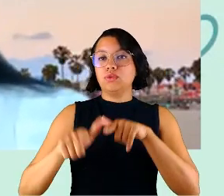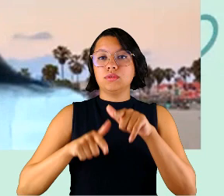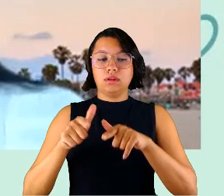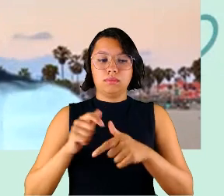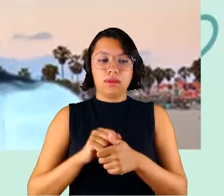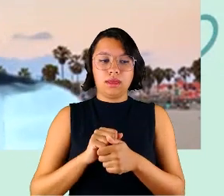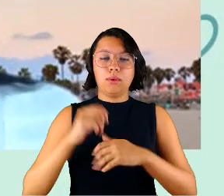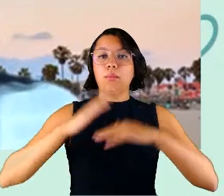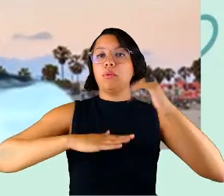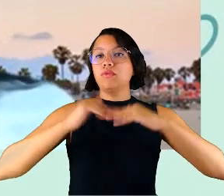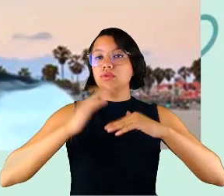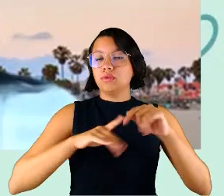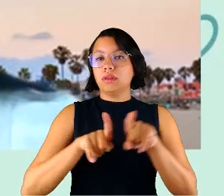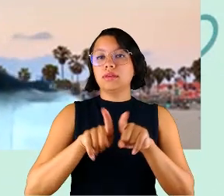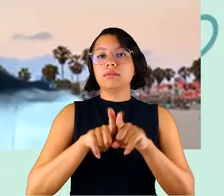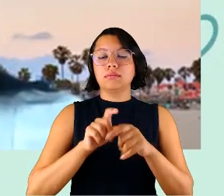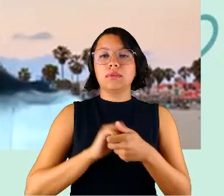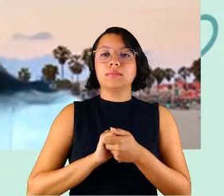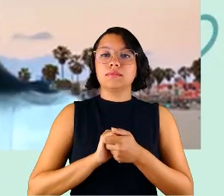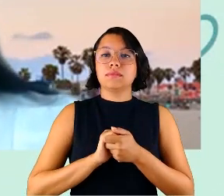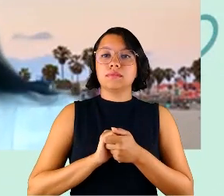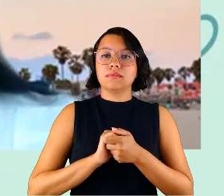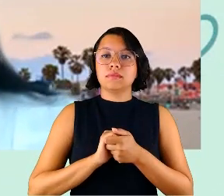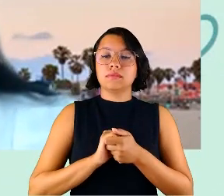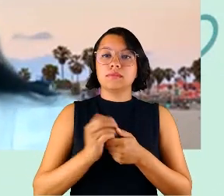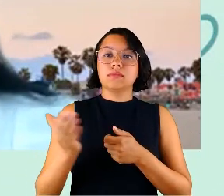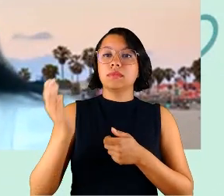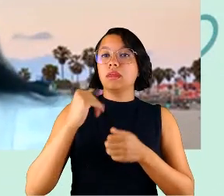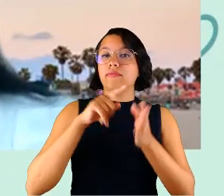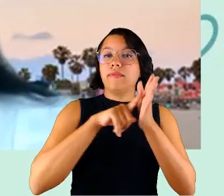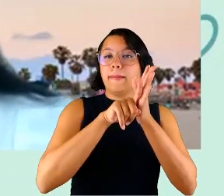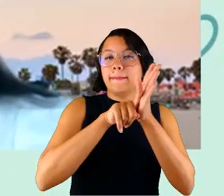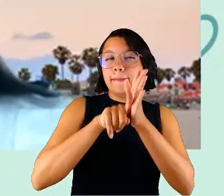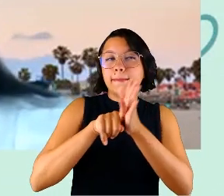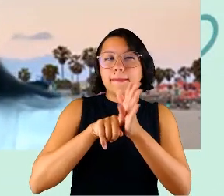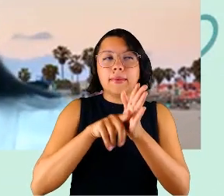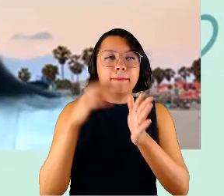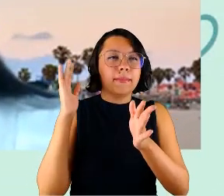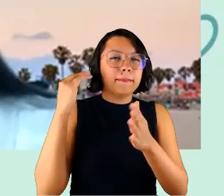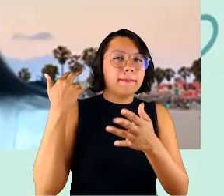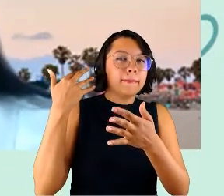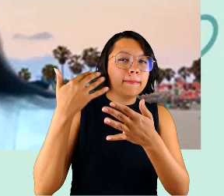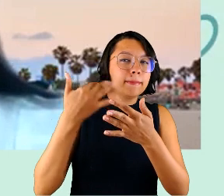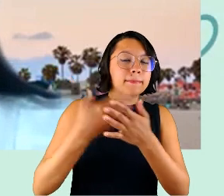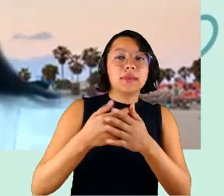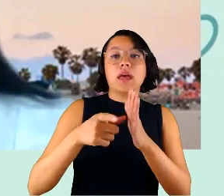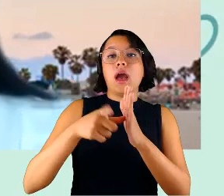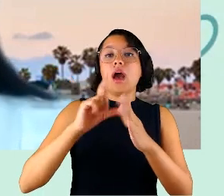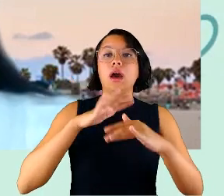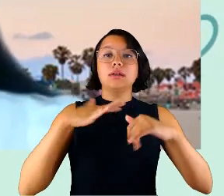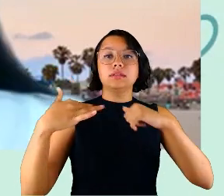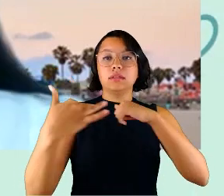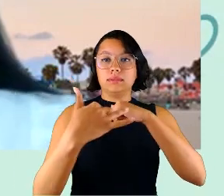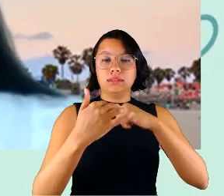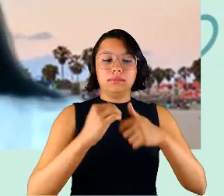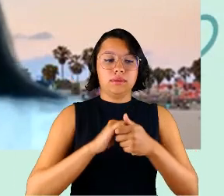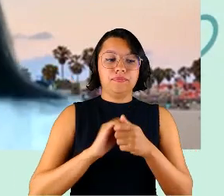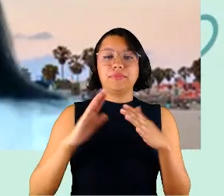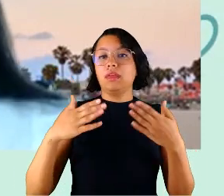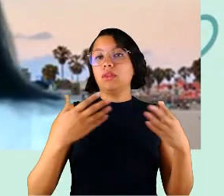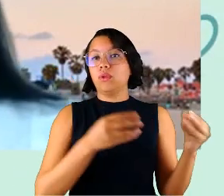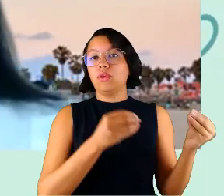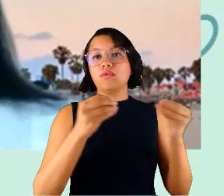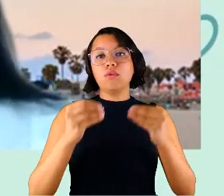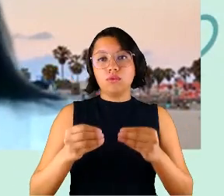profissionais também, que vêm pesquisando o teletrabalho desde antes da pandemia. Então, eu vou